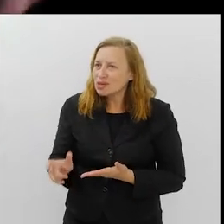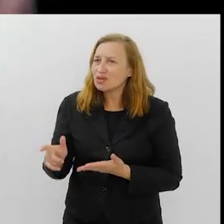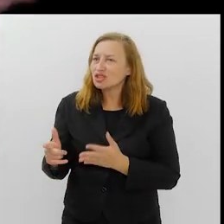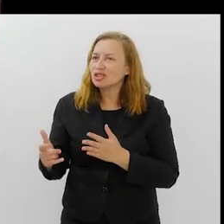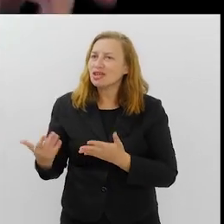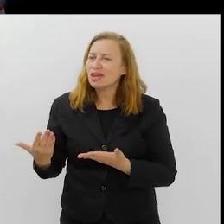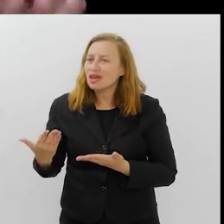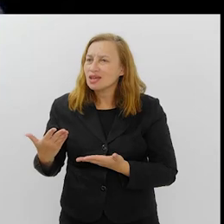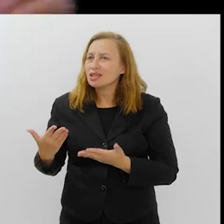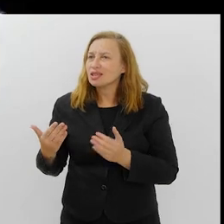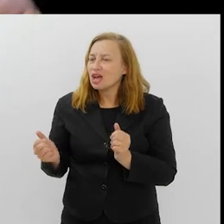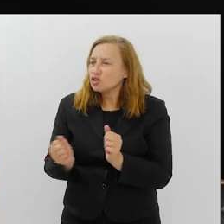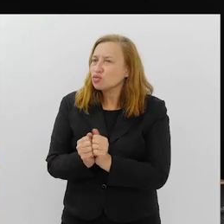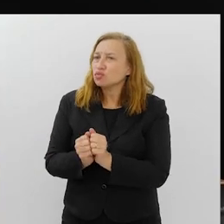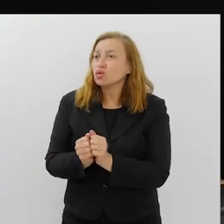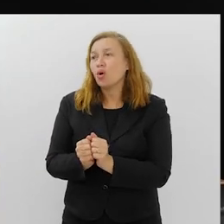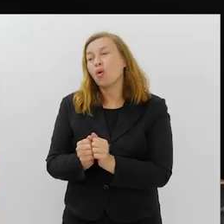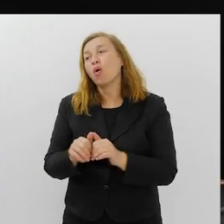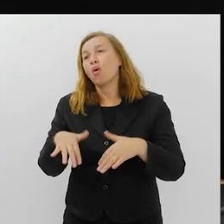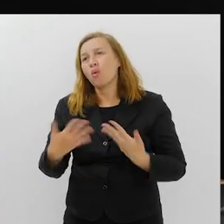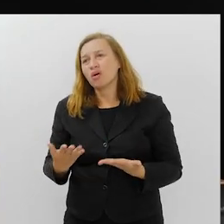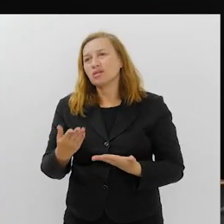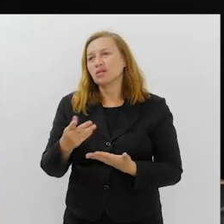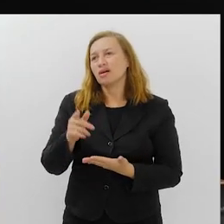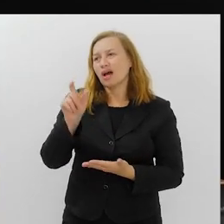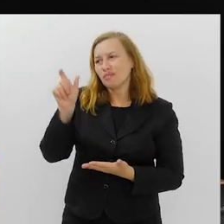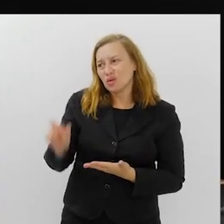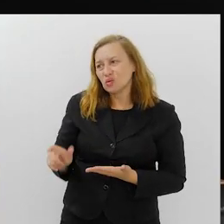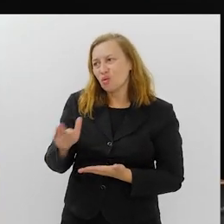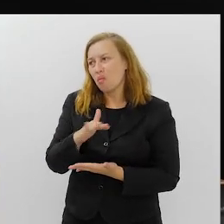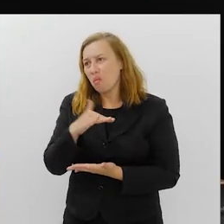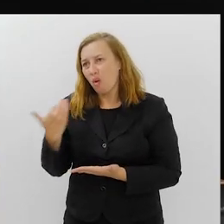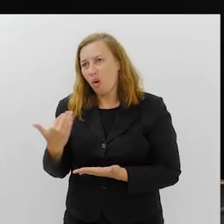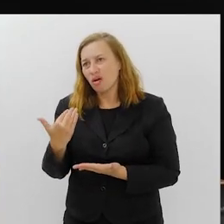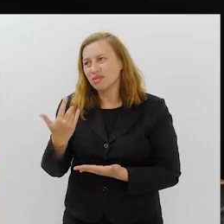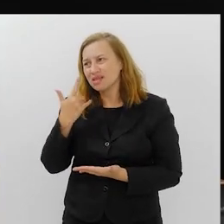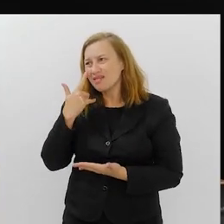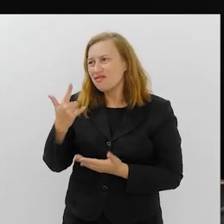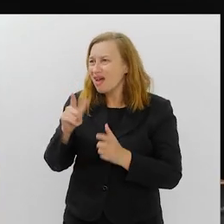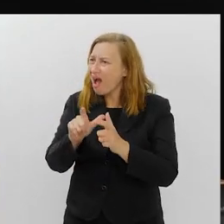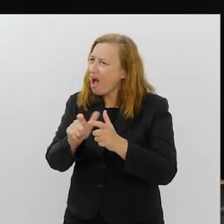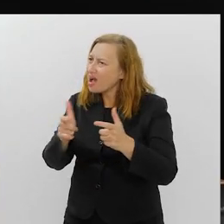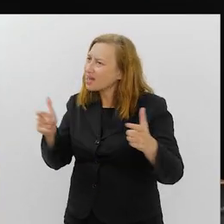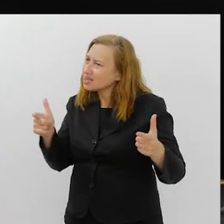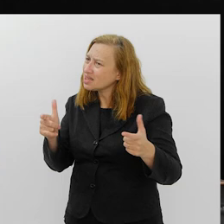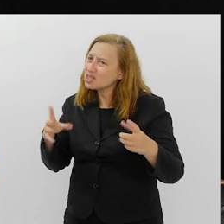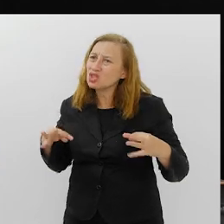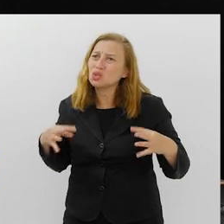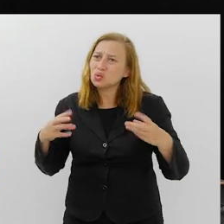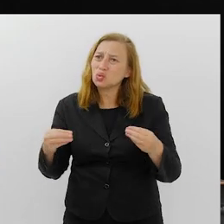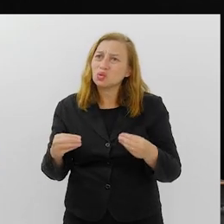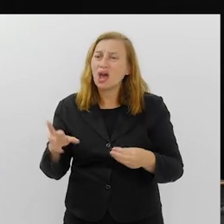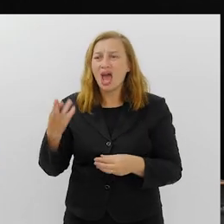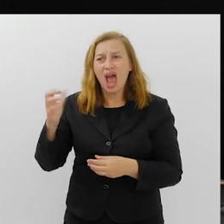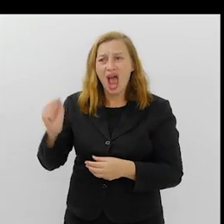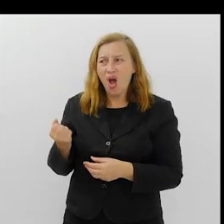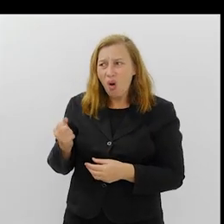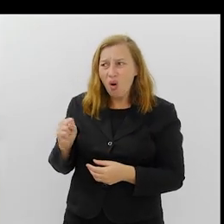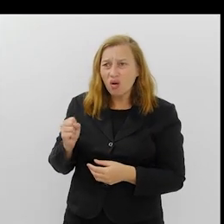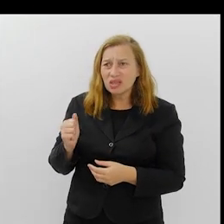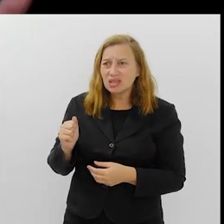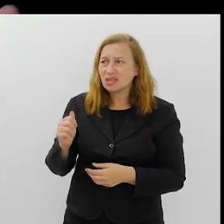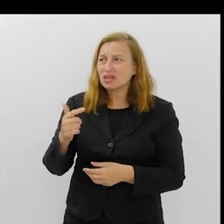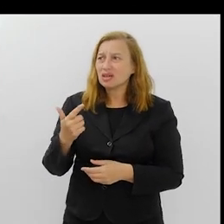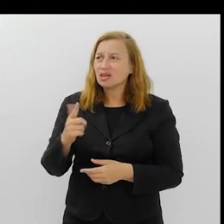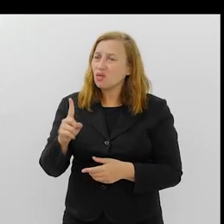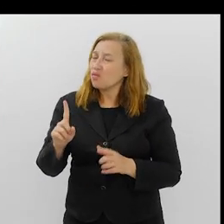está convivendo. Quando a pessoa parte, você para e olha, e você vê a dimensão daquilo. No caso da Rosa, não só a